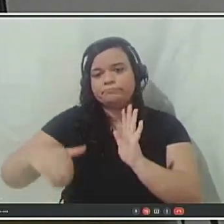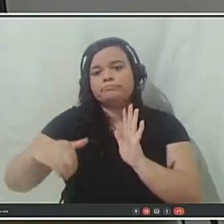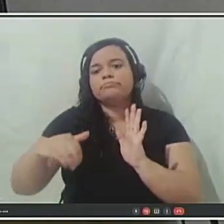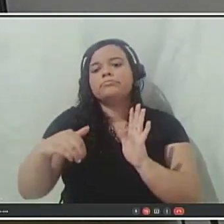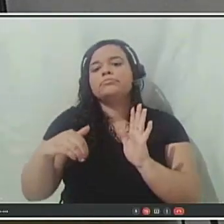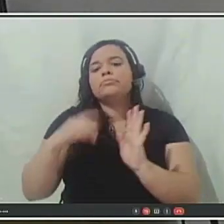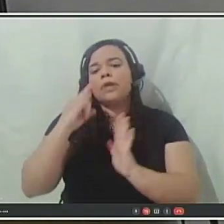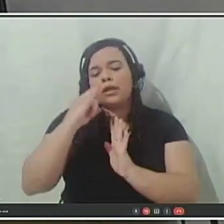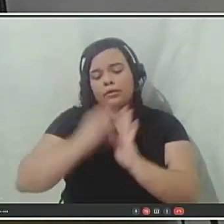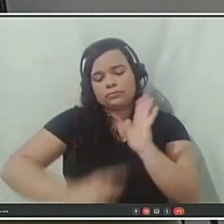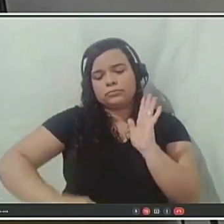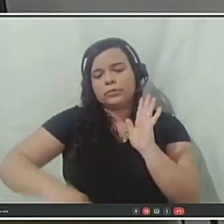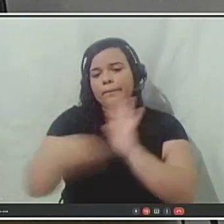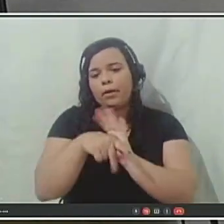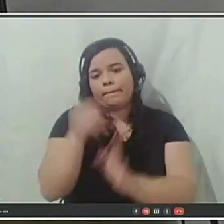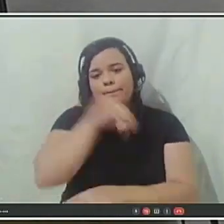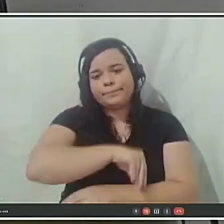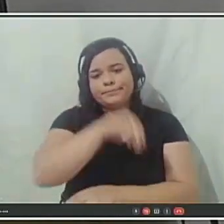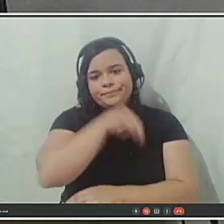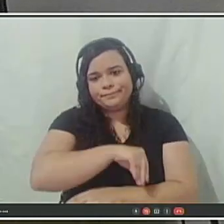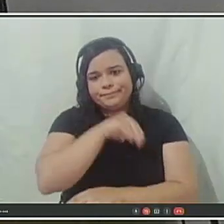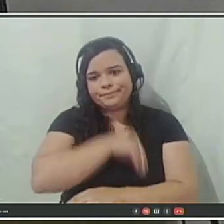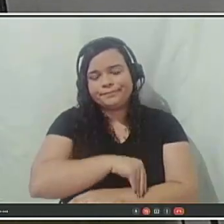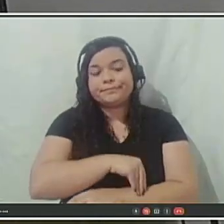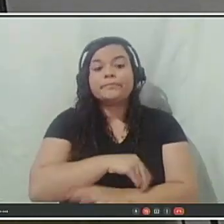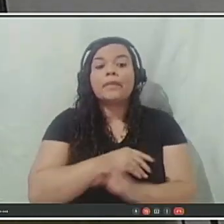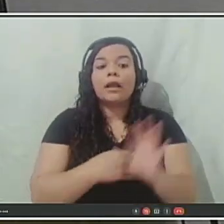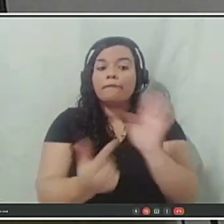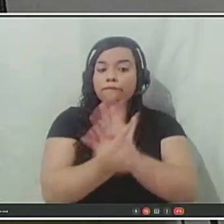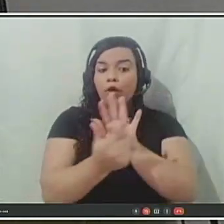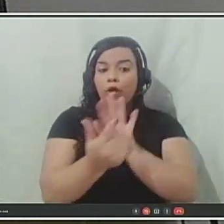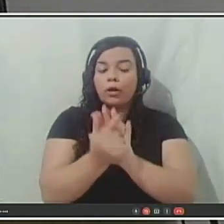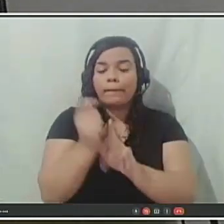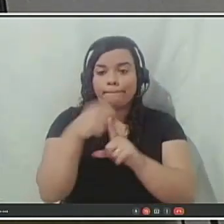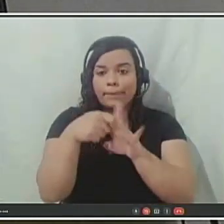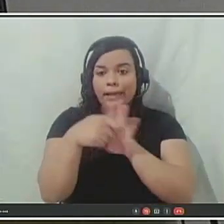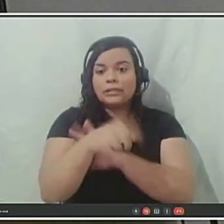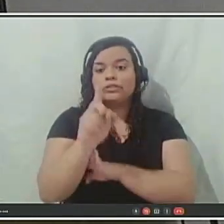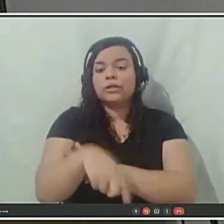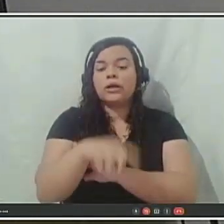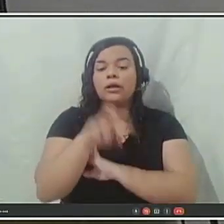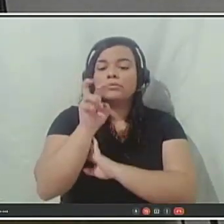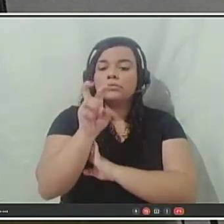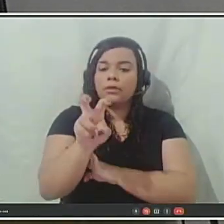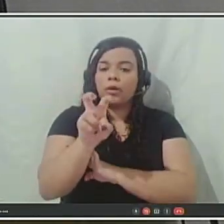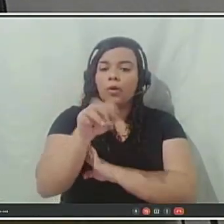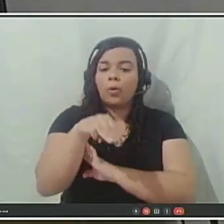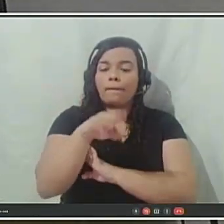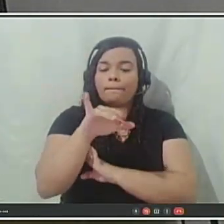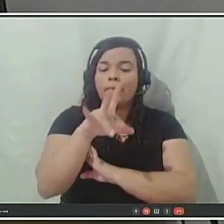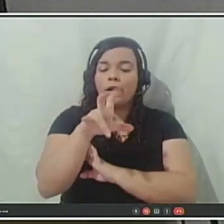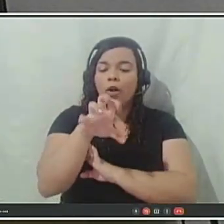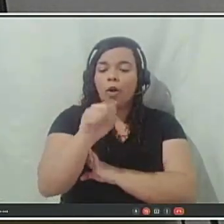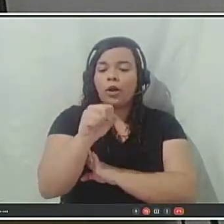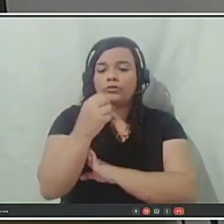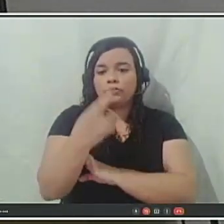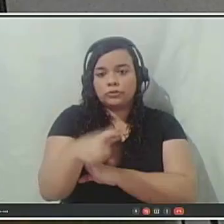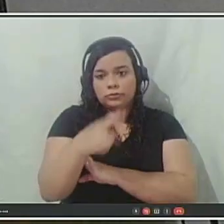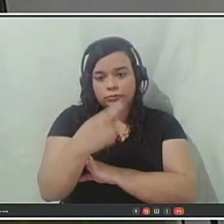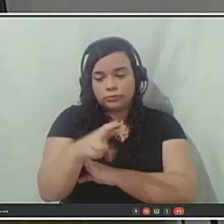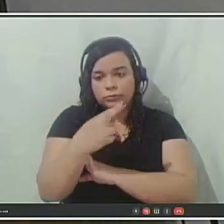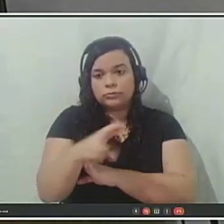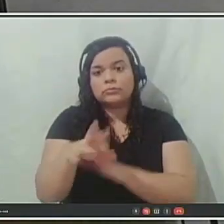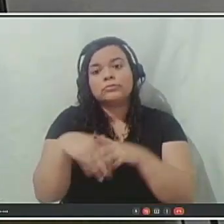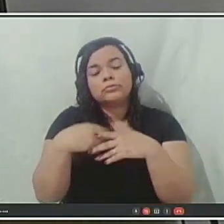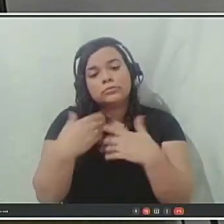mensal é R 5 milhões, 22% sobre R 5 milhões é de responsabilidade do município de Nona Vitória para